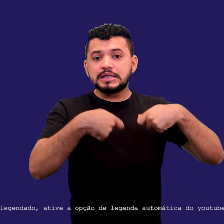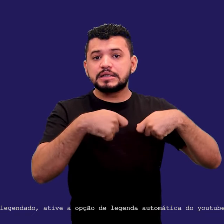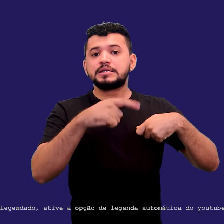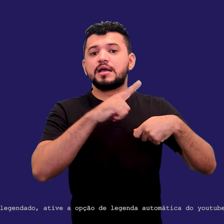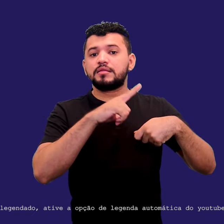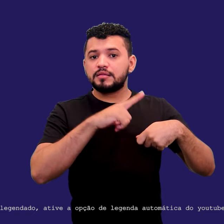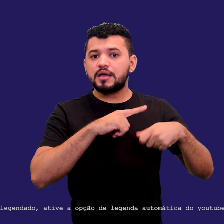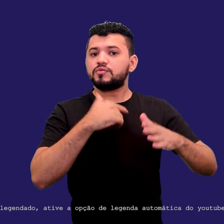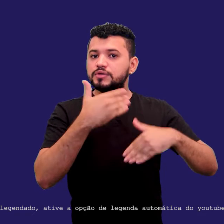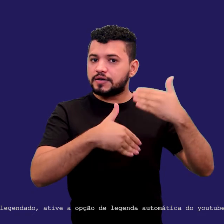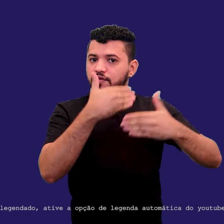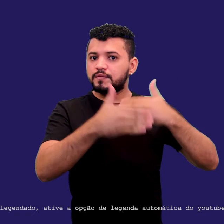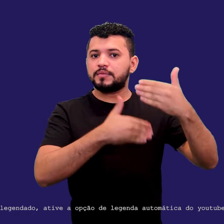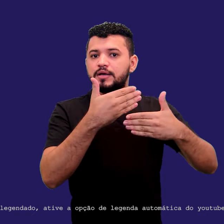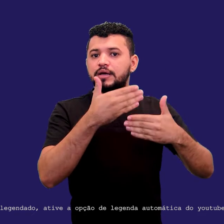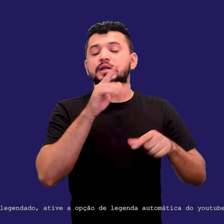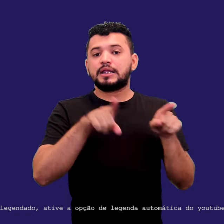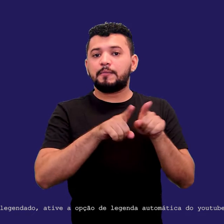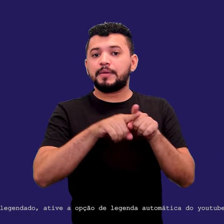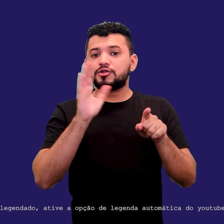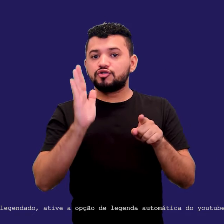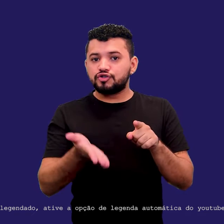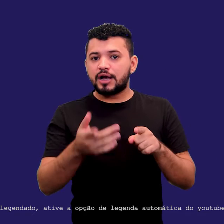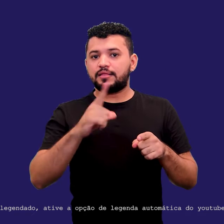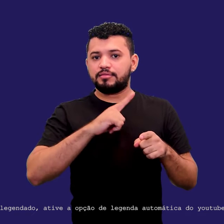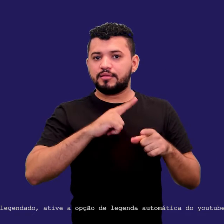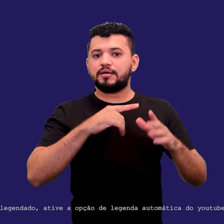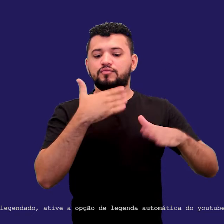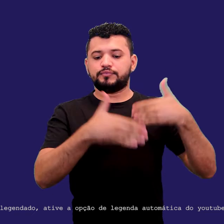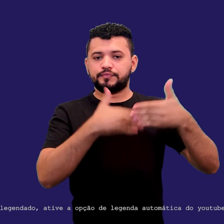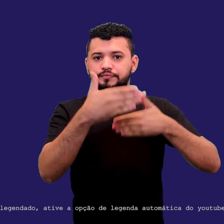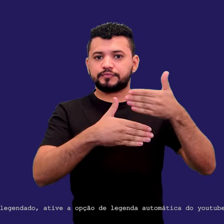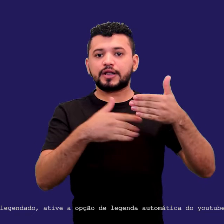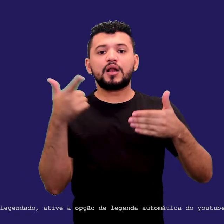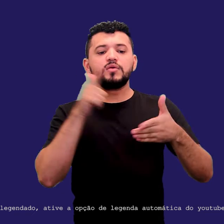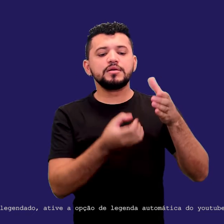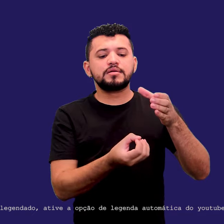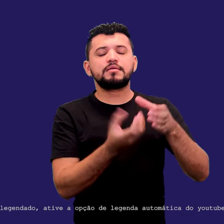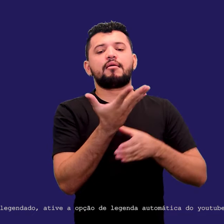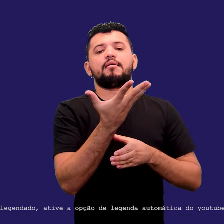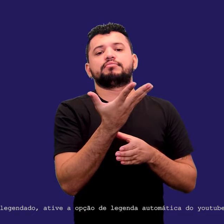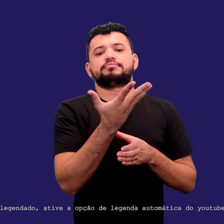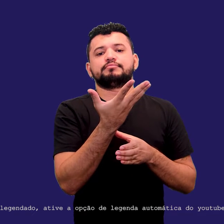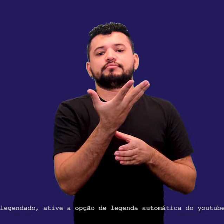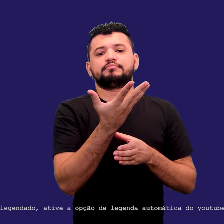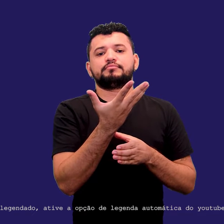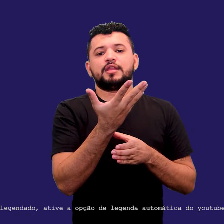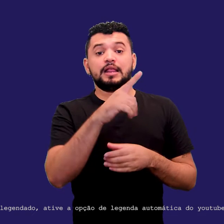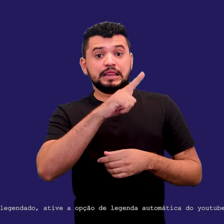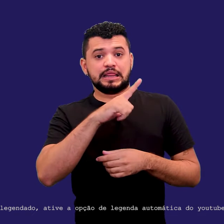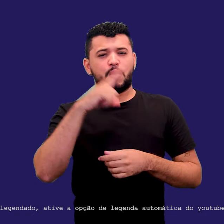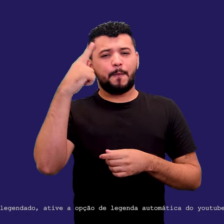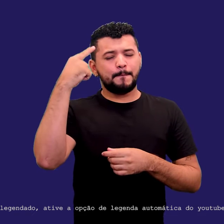desenvolvimento, e já entraram em um processo de desenvolvimento, para a criatividade, para esse pensamento crítico, uma